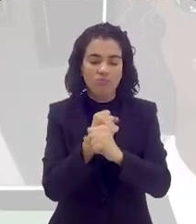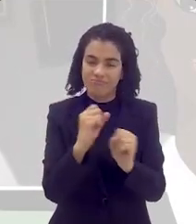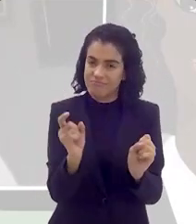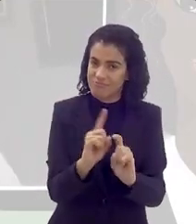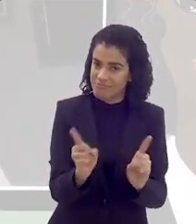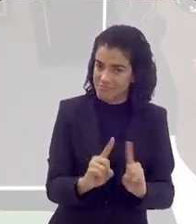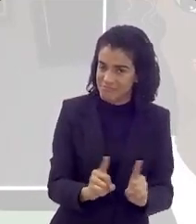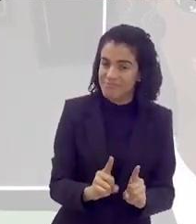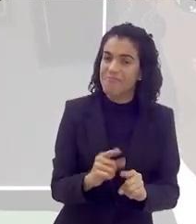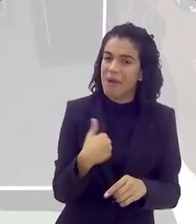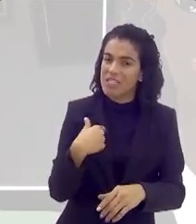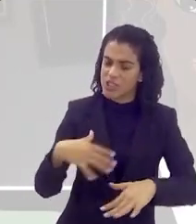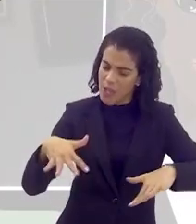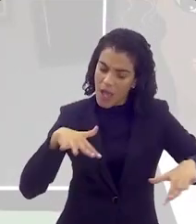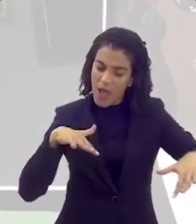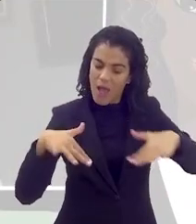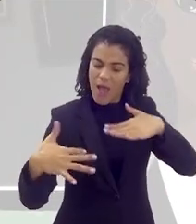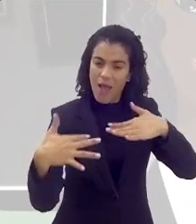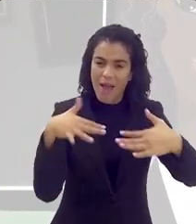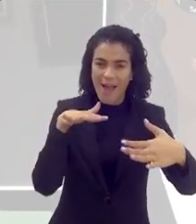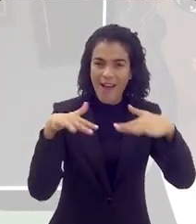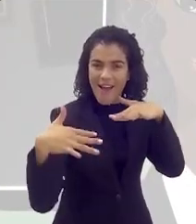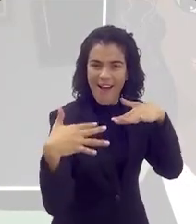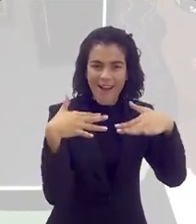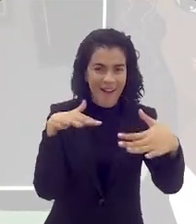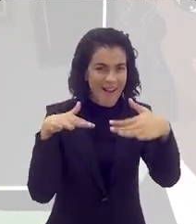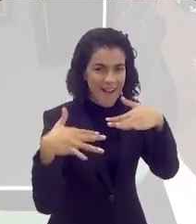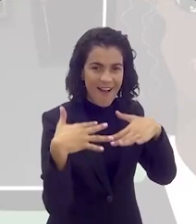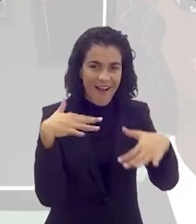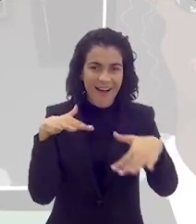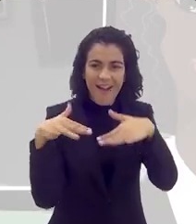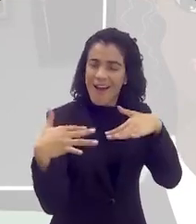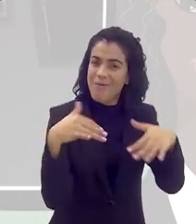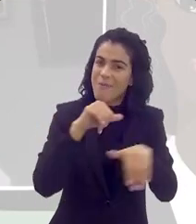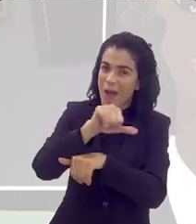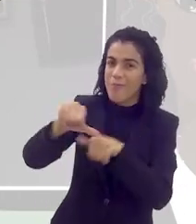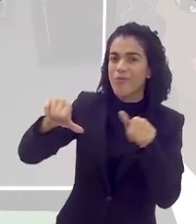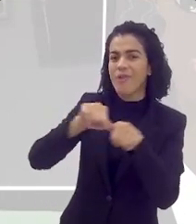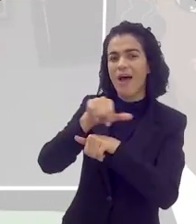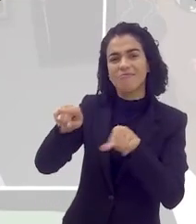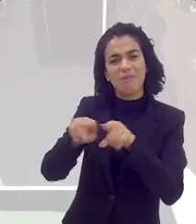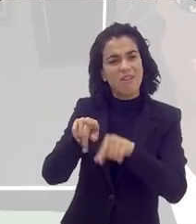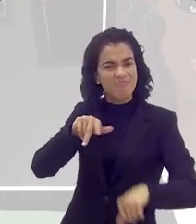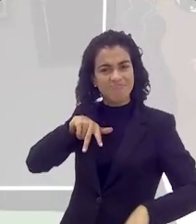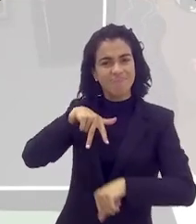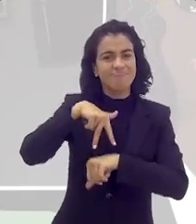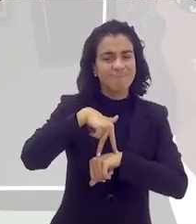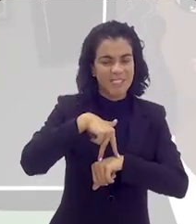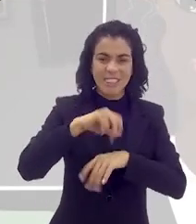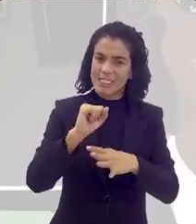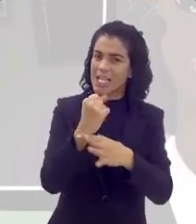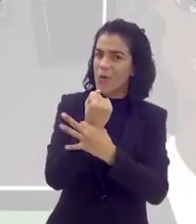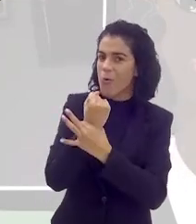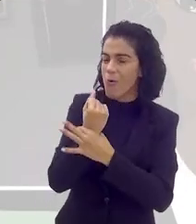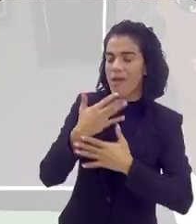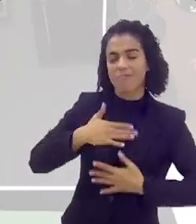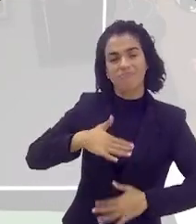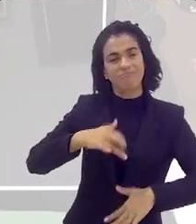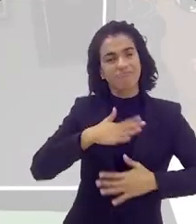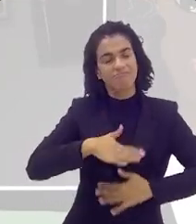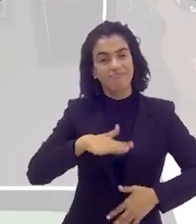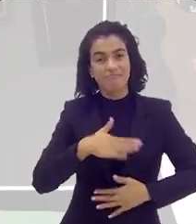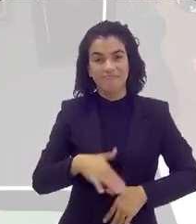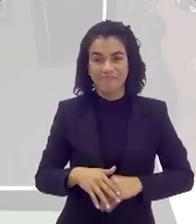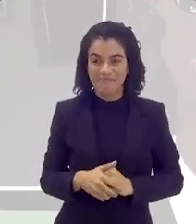nem daqui a um ano, mas, assim, a gente está, a gente está se movimentando para isso, e se sentindo segura de ocupar o nosso papel com